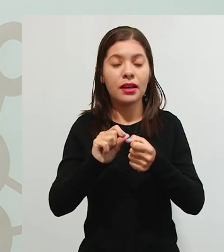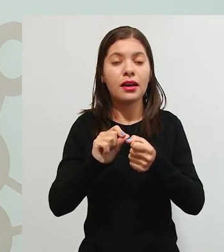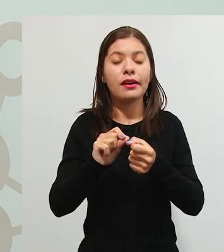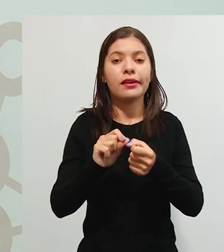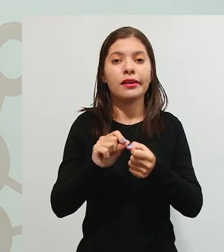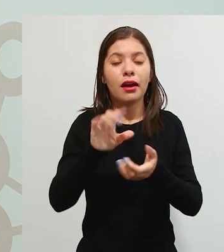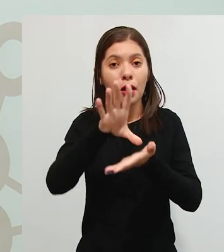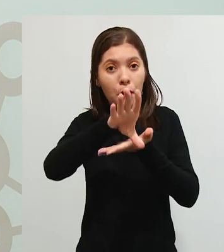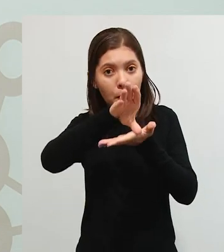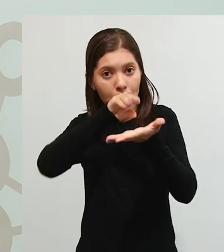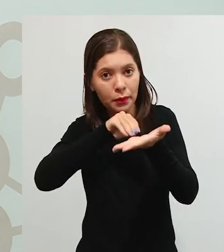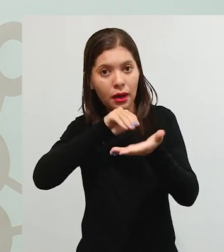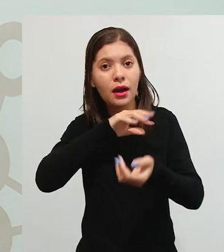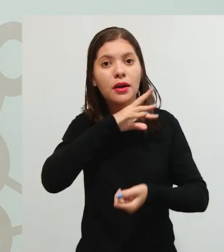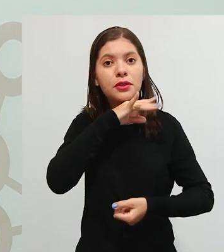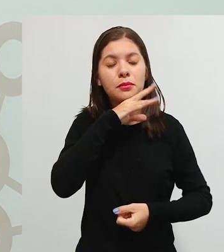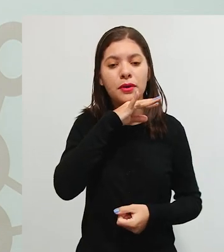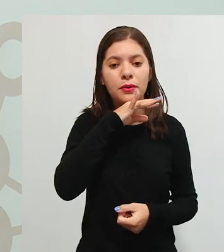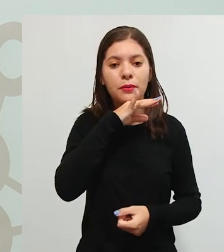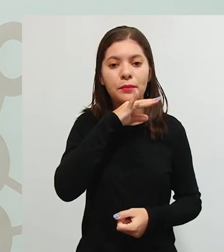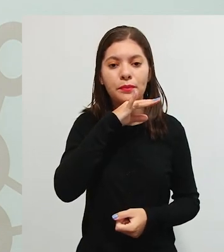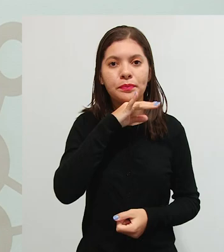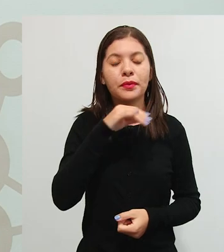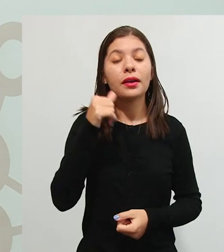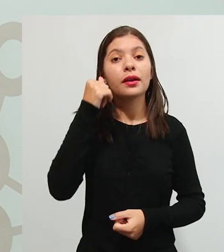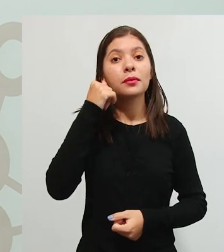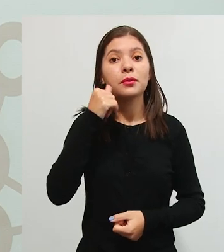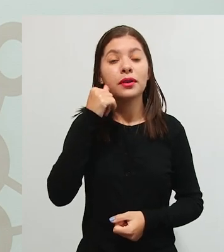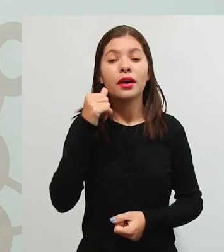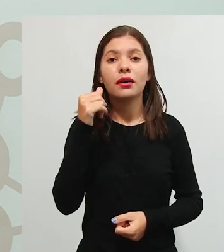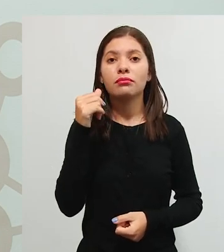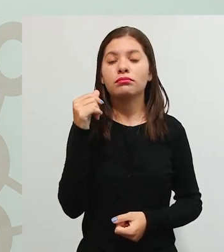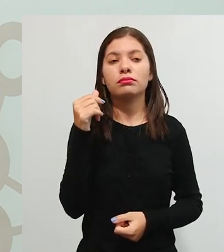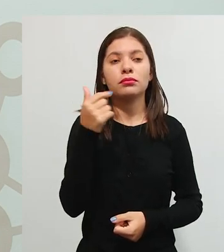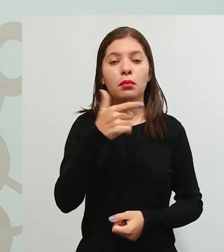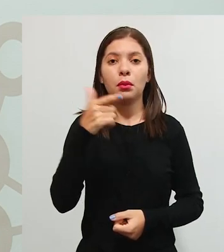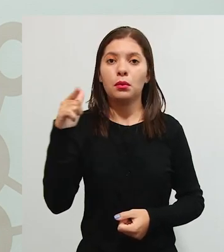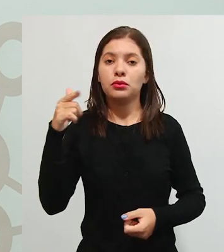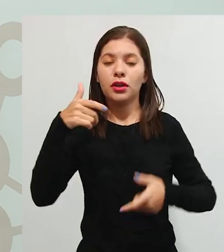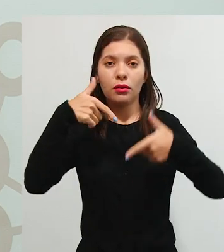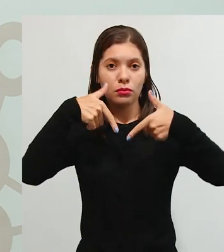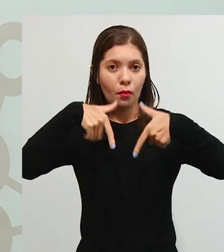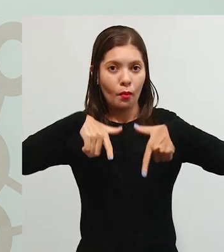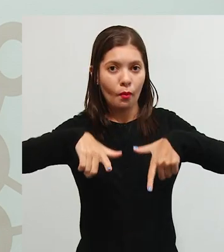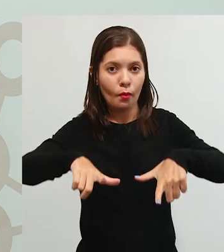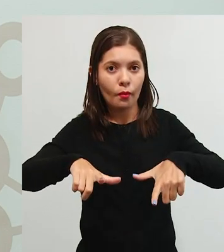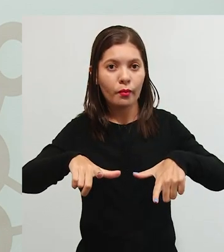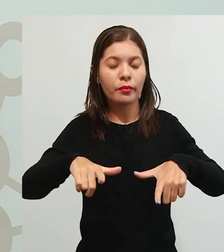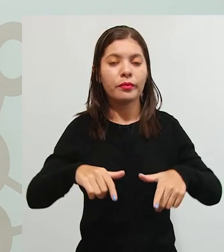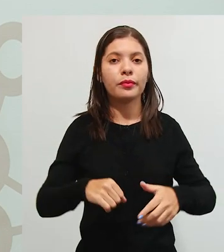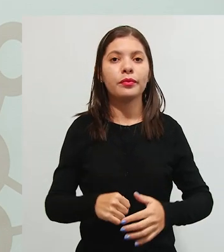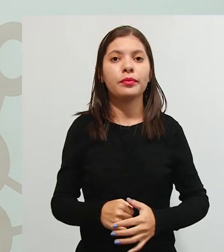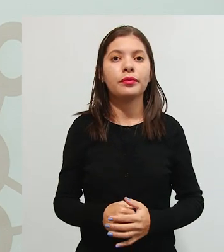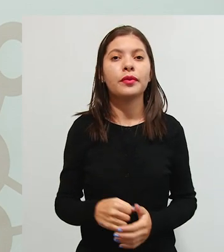o lobo. Mas o fato é que ela não tinha a linguagem como nós conhecemos. E a gente acaba